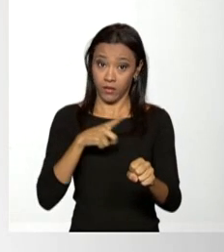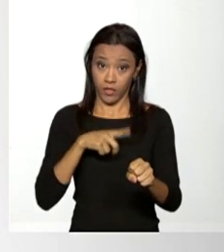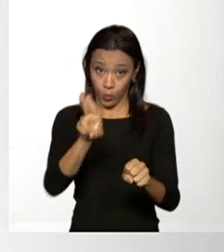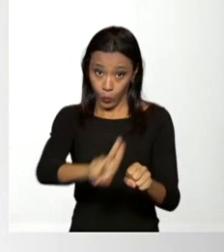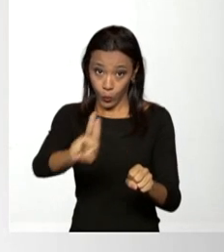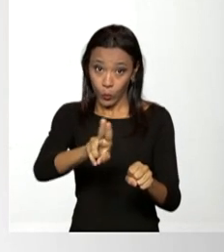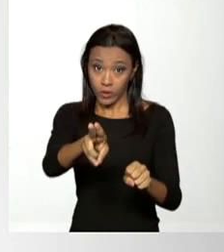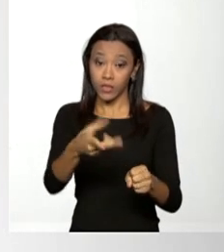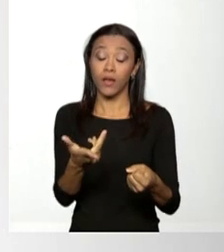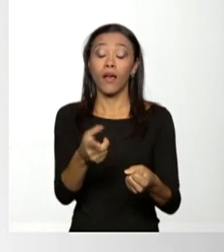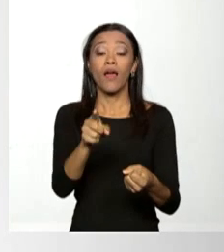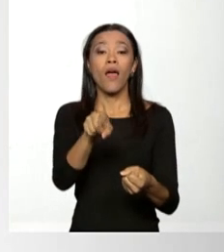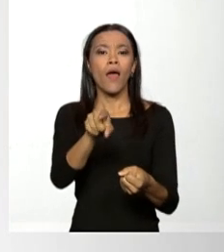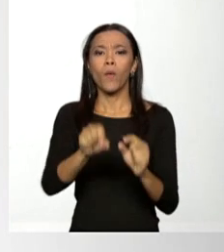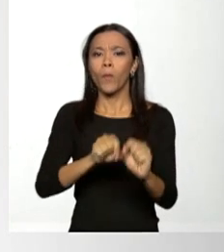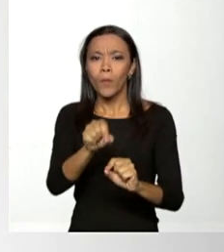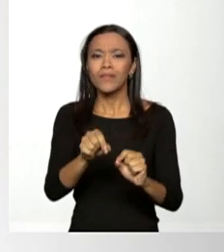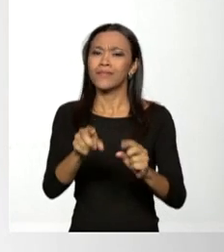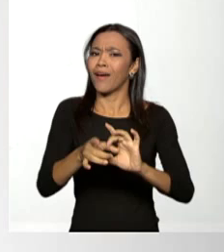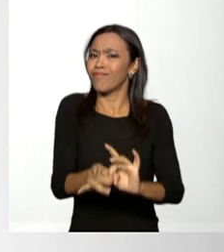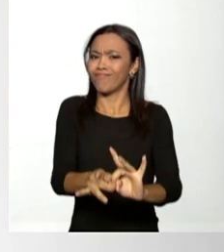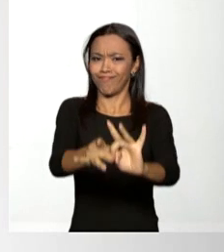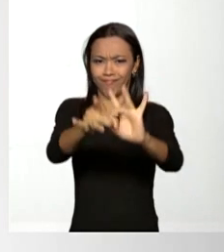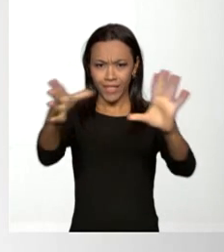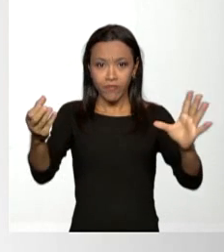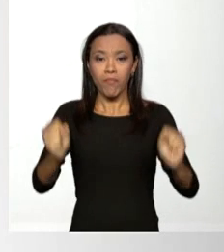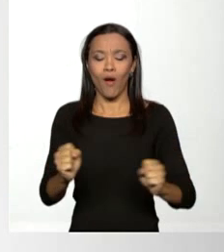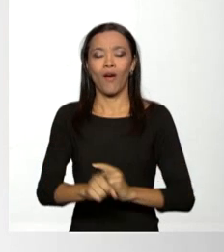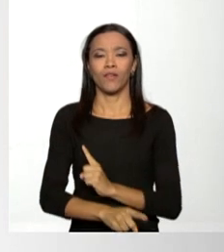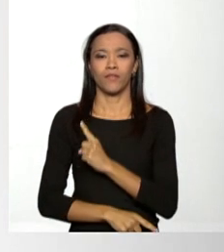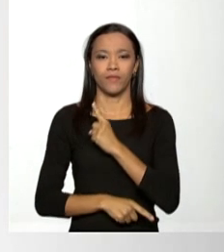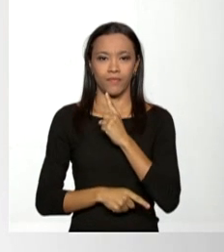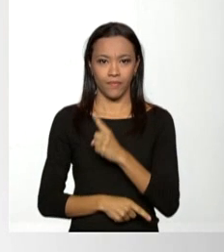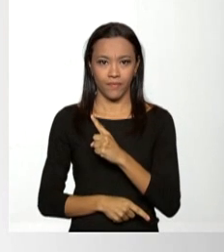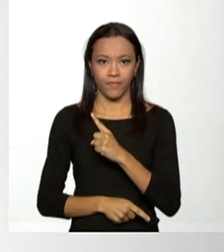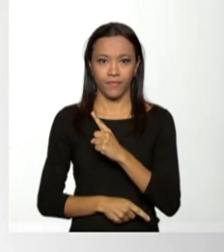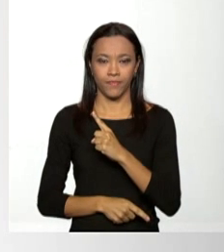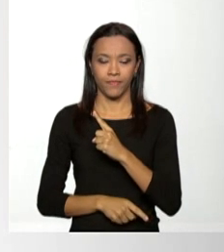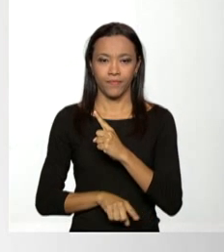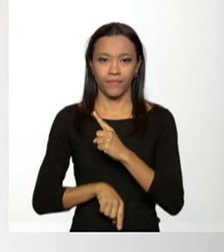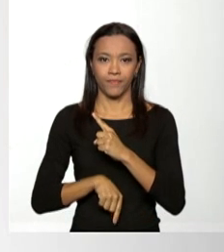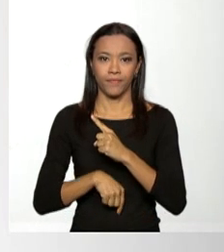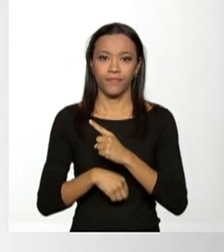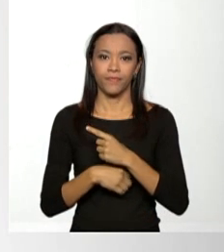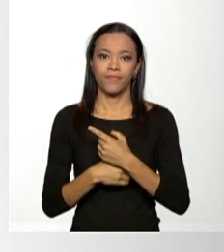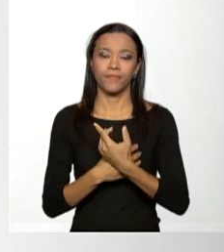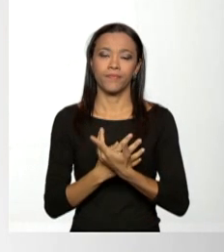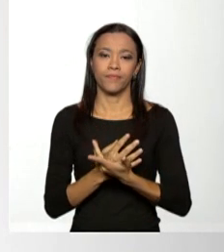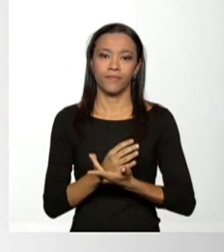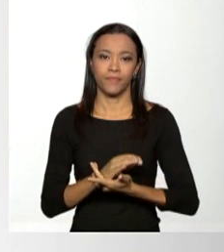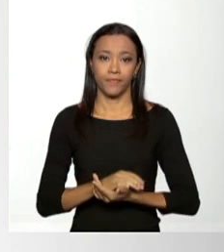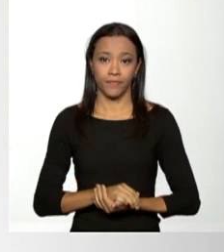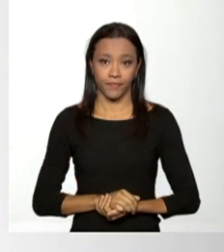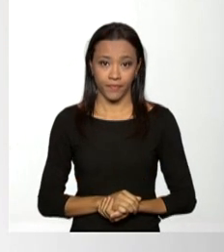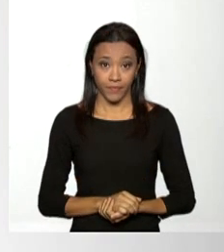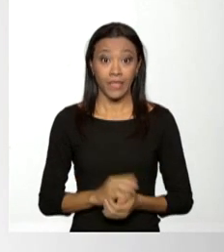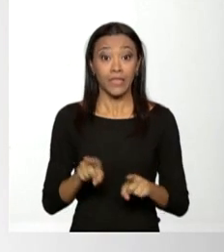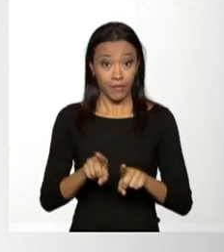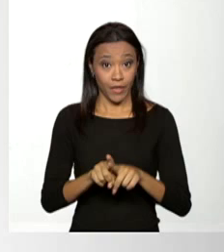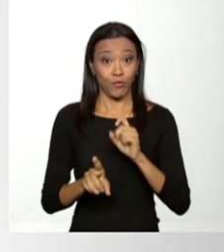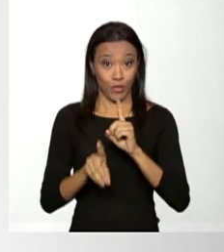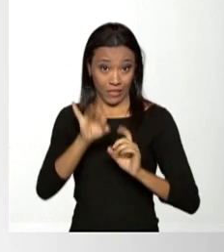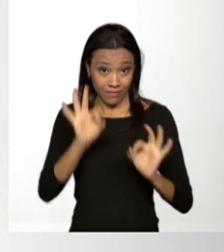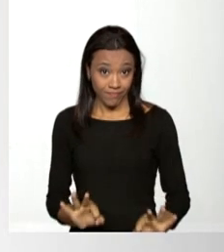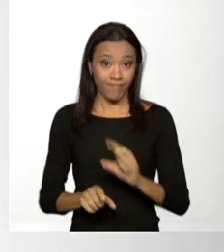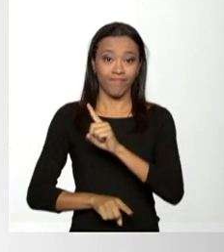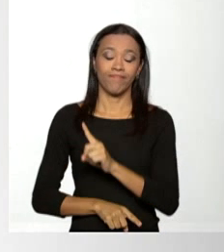Domésticos, o SAWEB, está disponível em www.previdência.gov.br e a data de